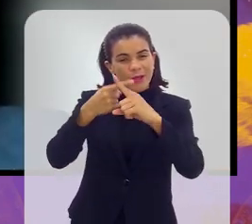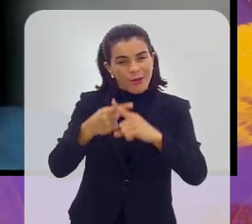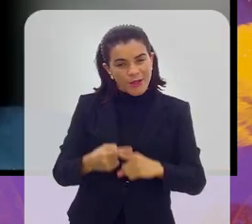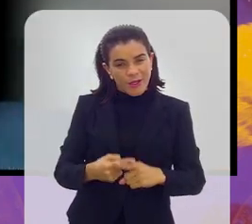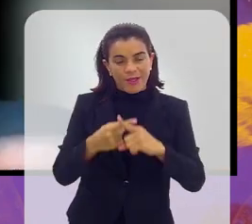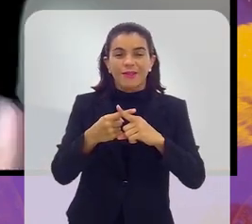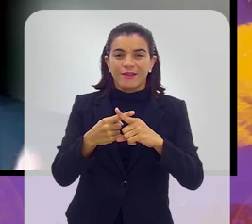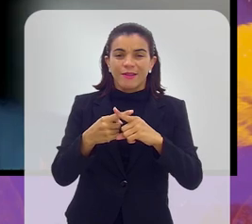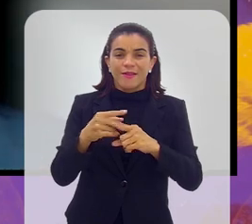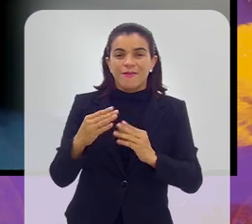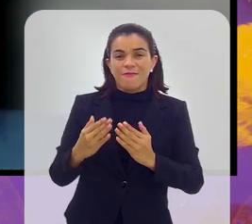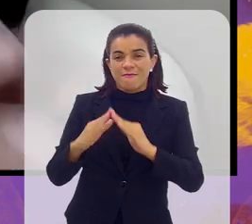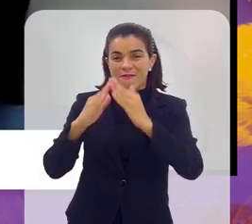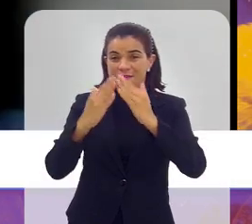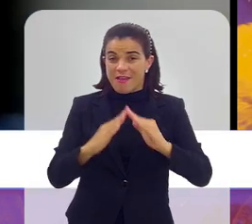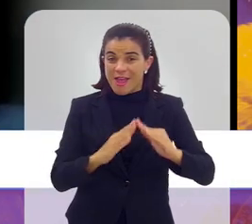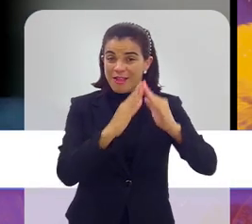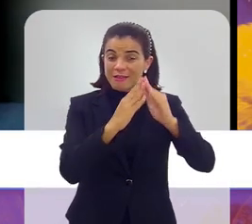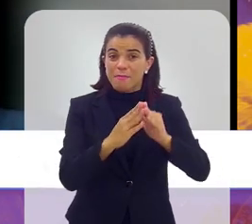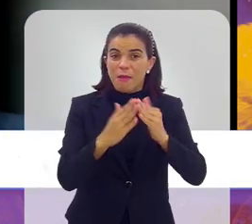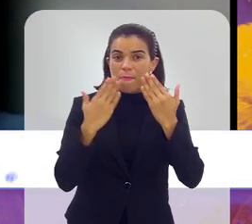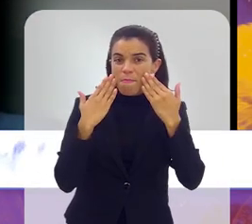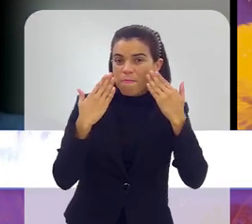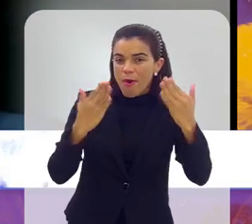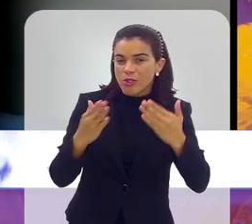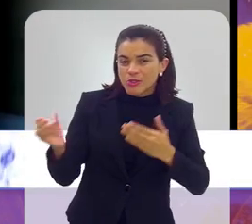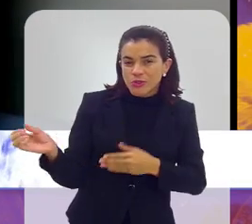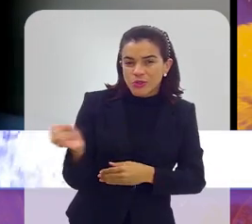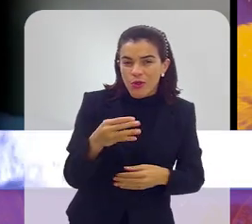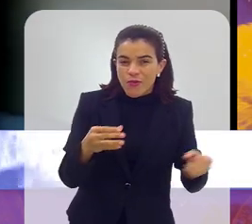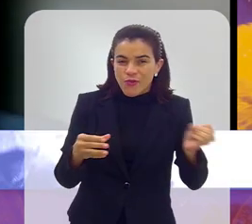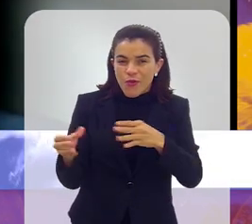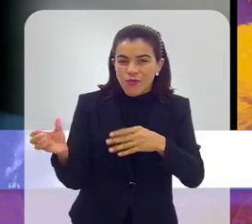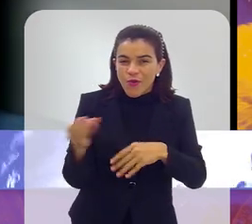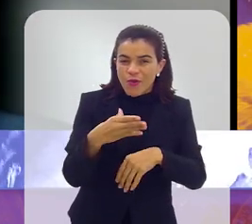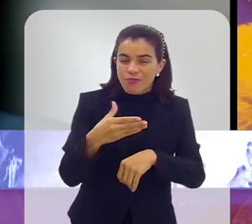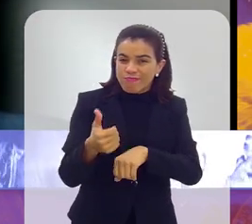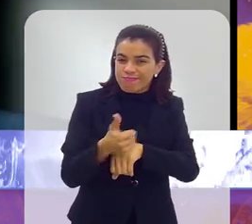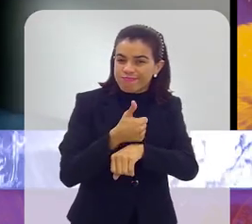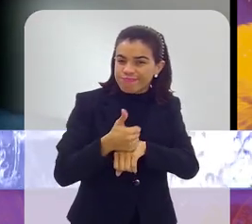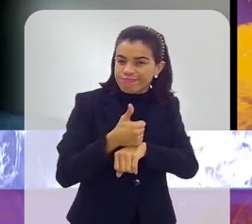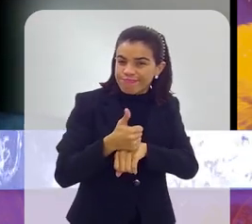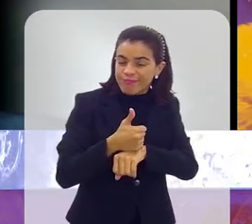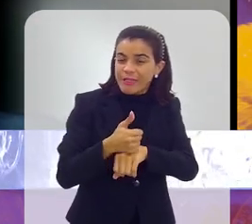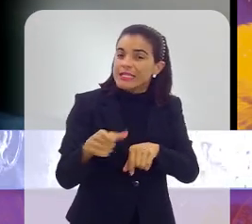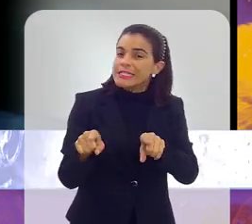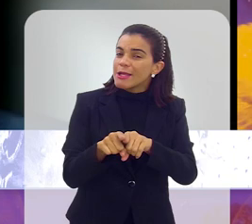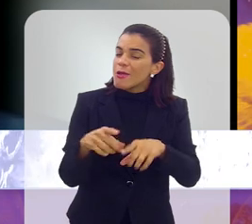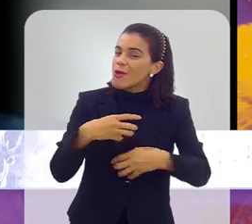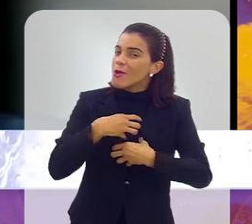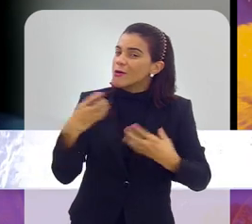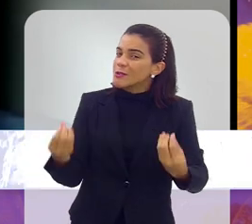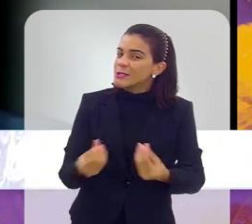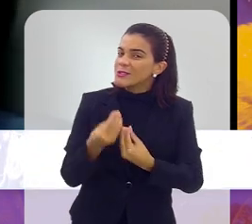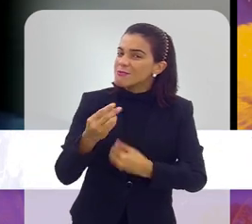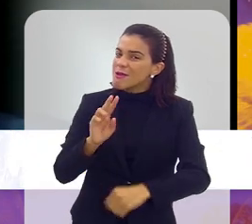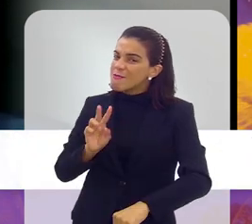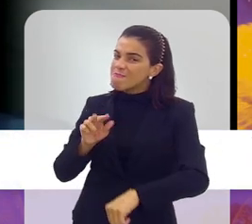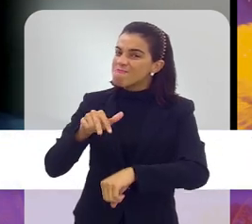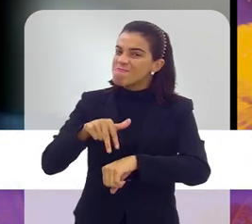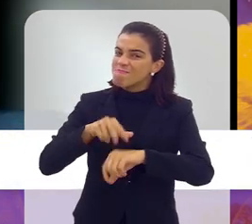Favelas, além de revelar novos talentos para o futebol nacional, que é muito importante isso, eu acho que é um pouquinho do sentimento de